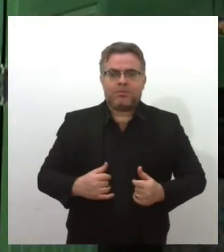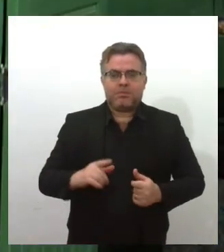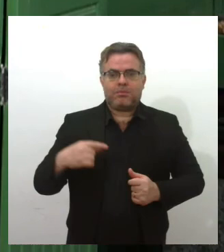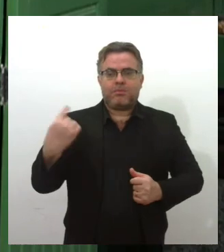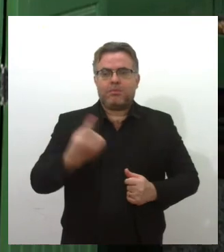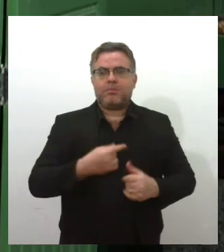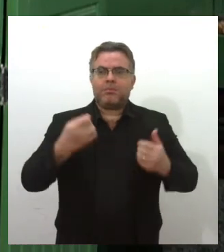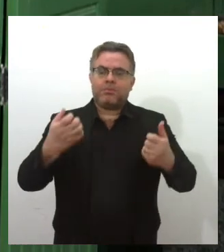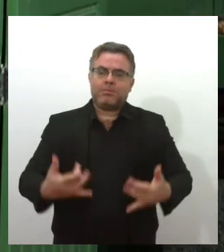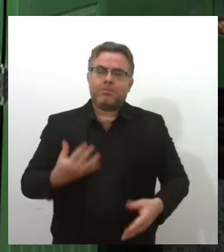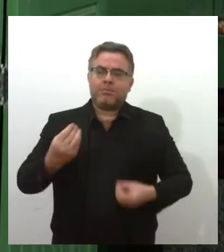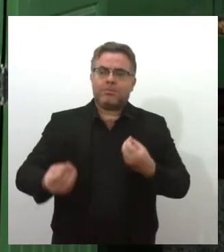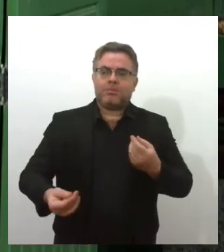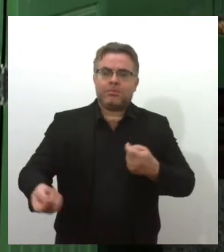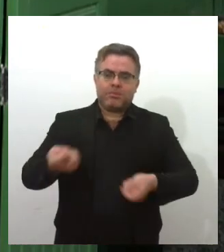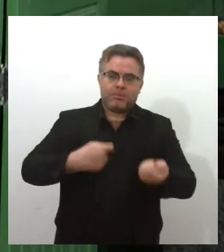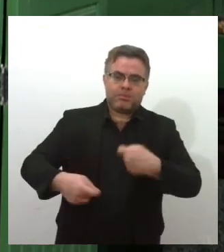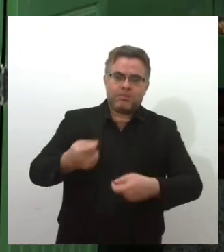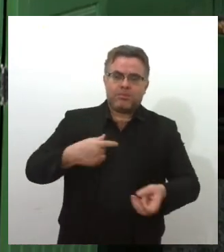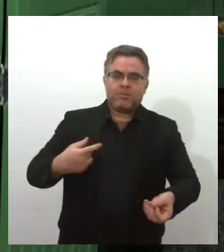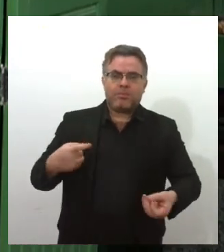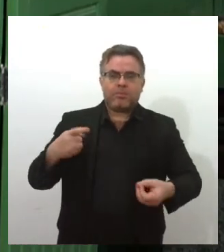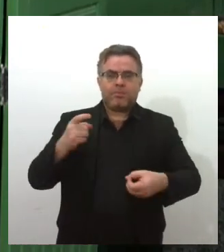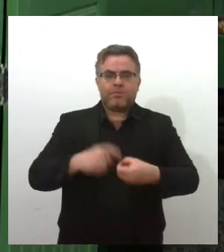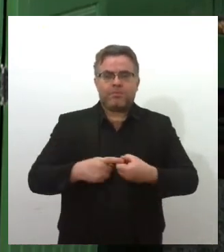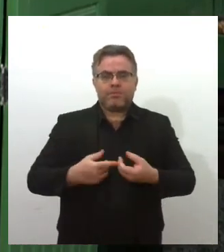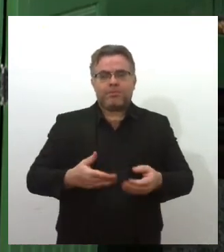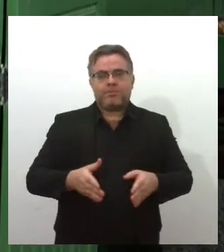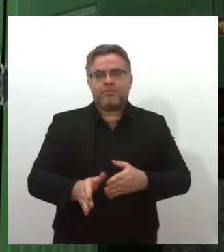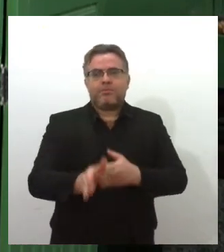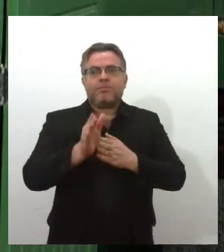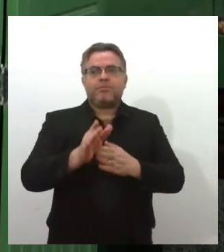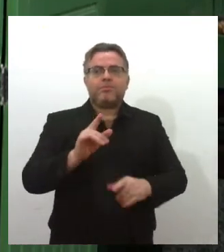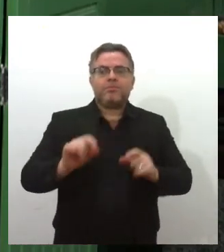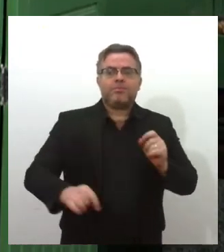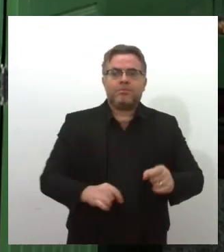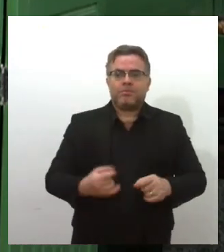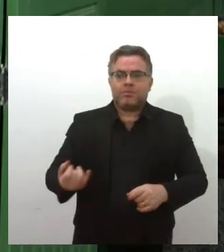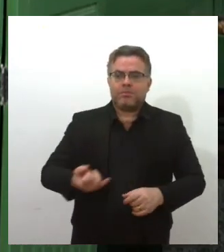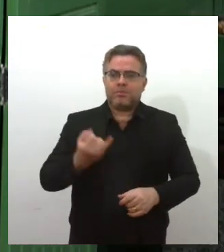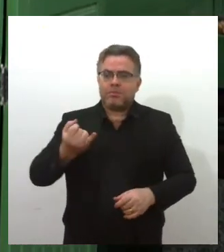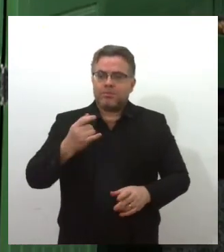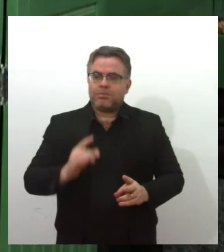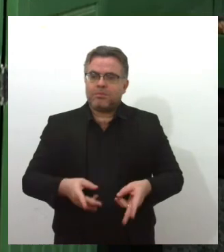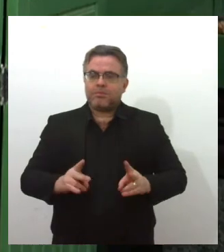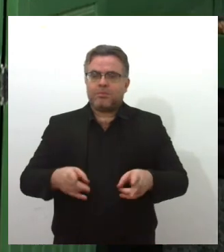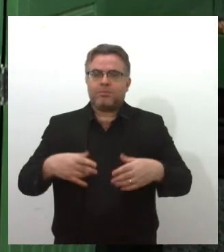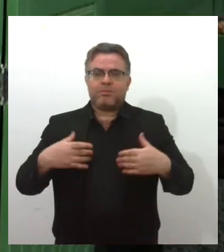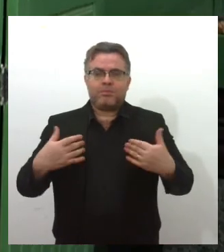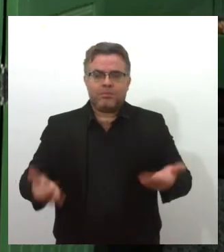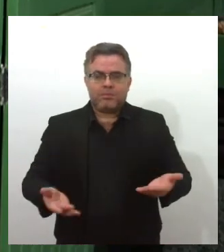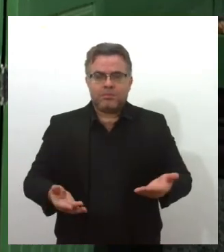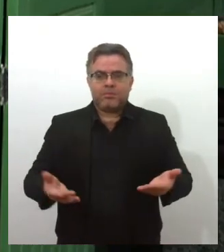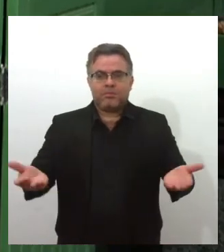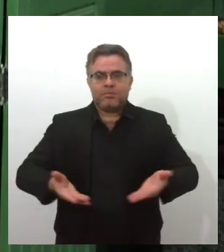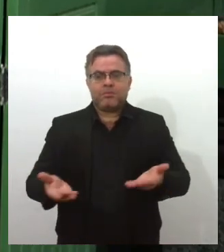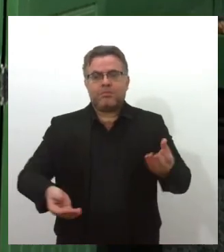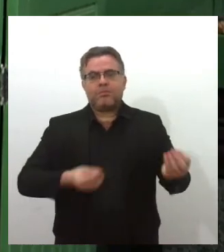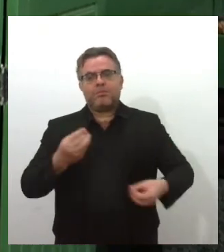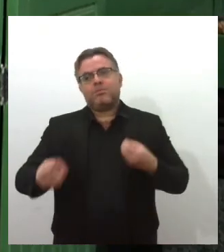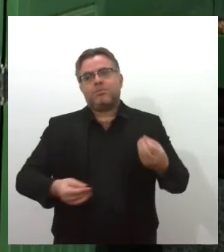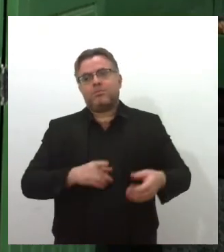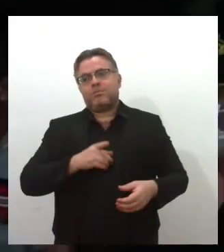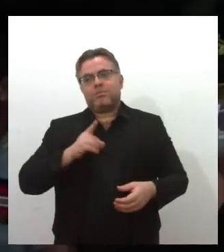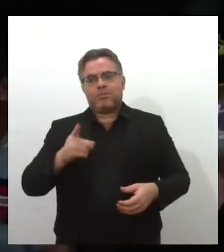fazendo uma administração voltada para o povo de Areia Branca. Isso é que é importante e quem ganha com isso é a população da Serra Cumprida, a